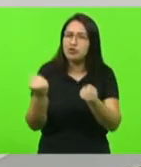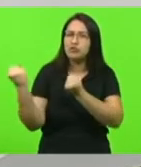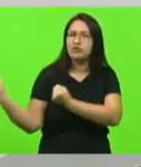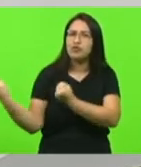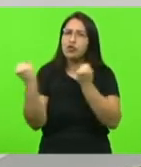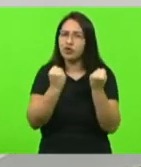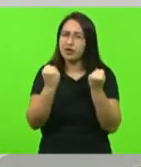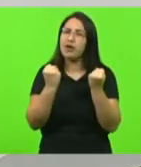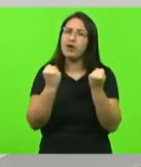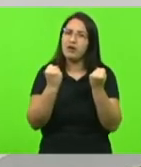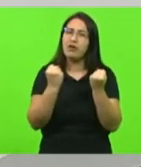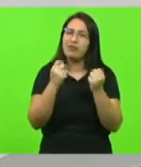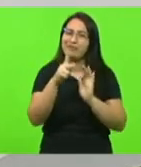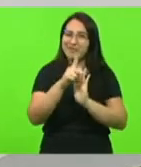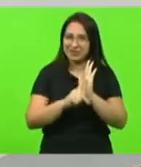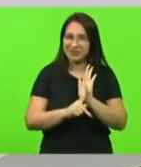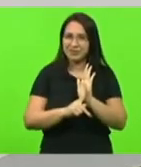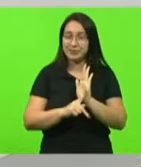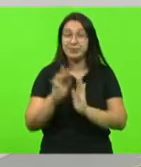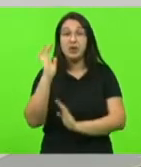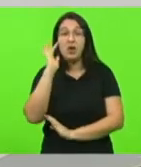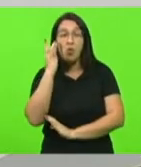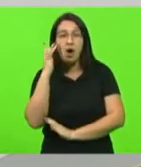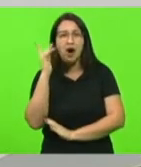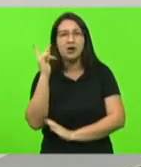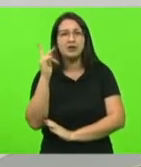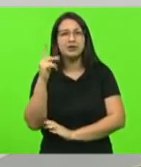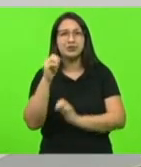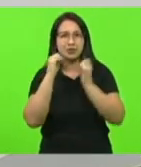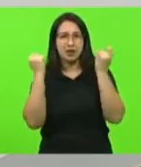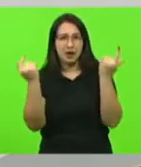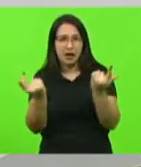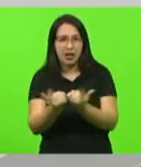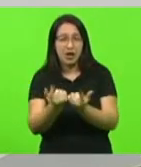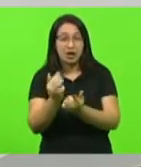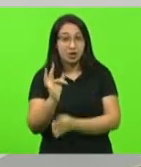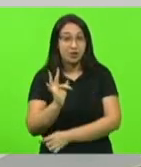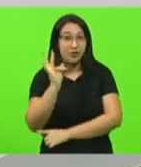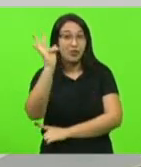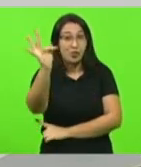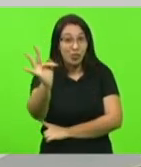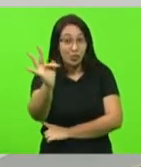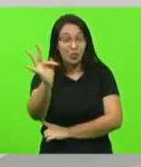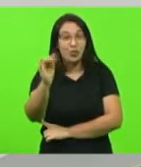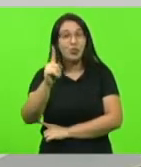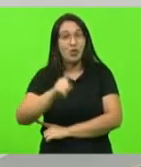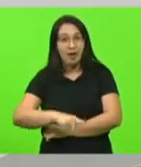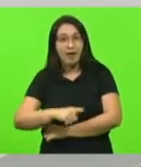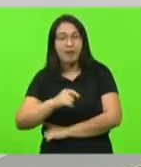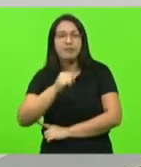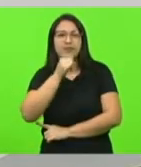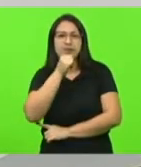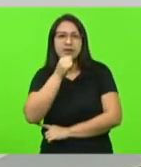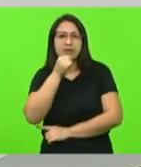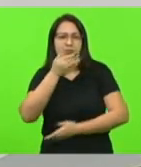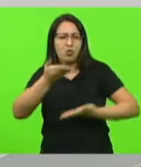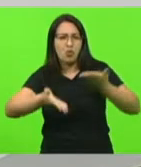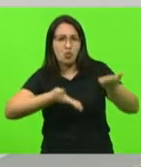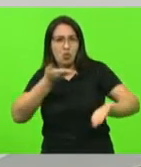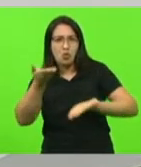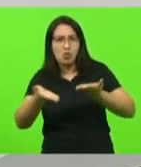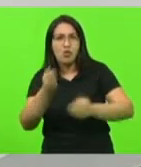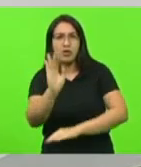projeto e eu acho que a Assembleia Legislativa de Santa Catarina no futuro vai ser um exemplo de preservação ambiental